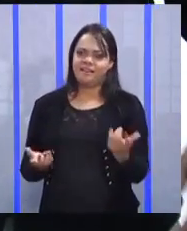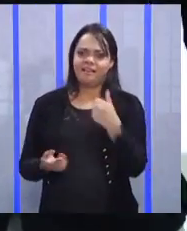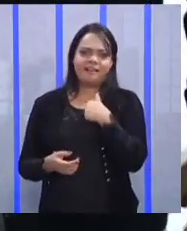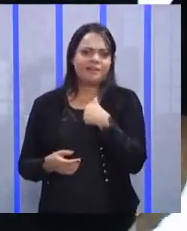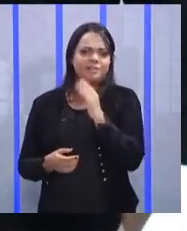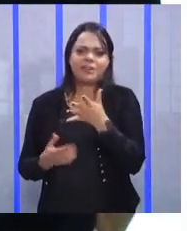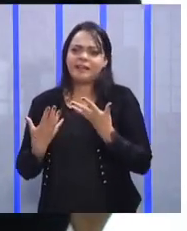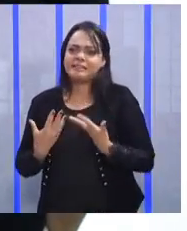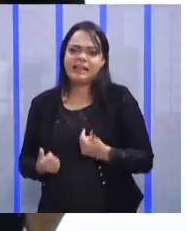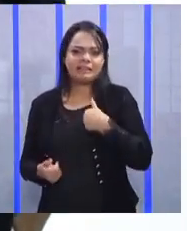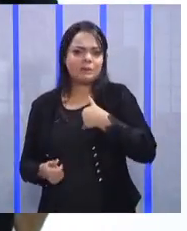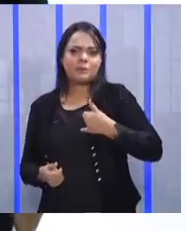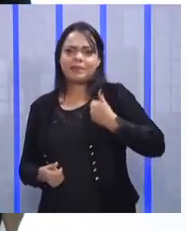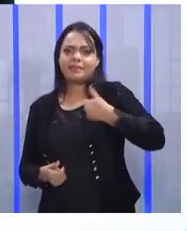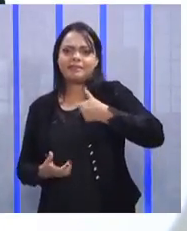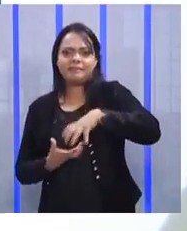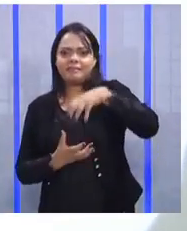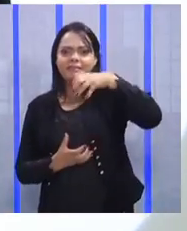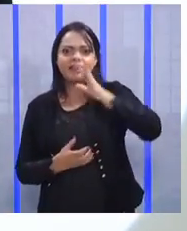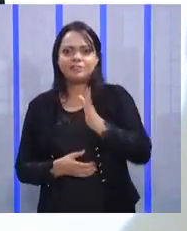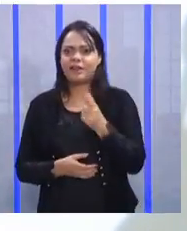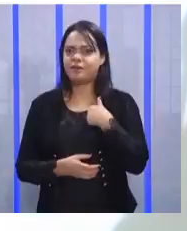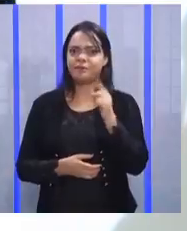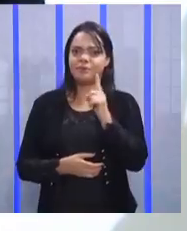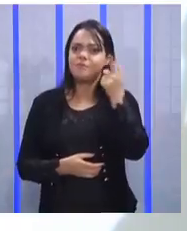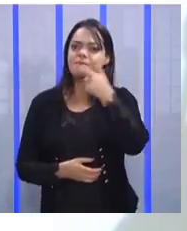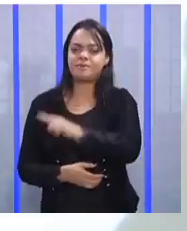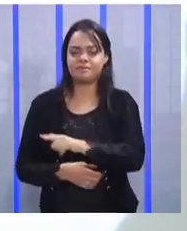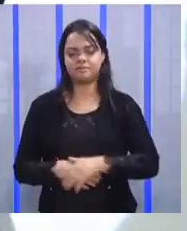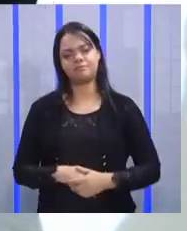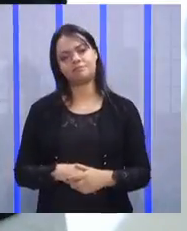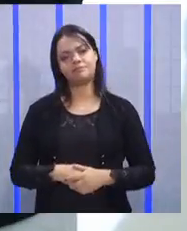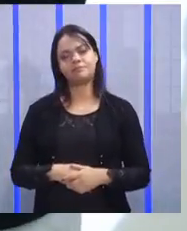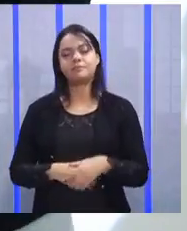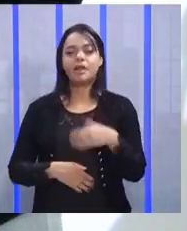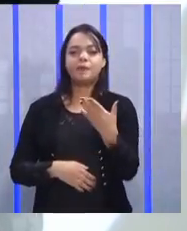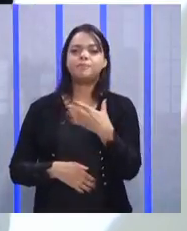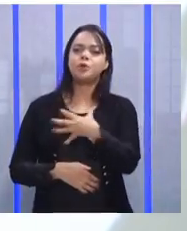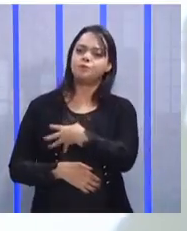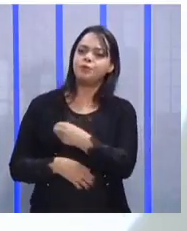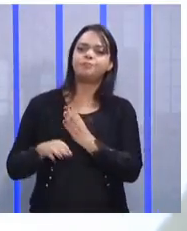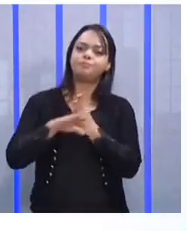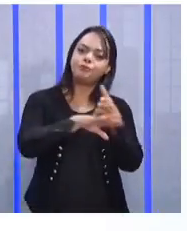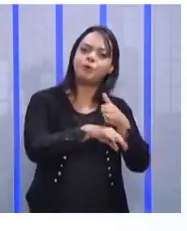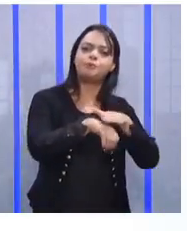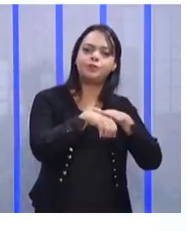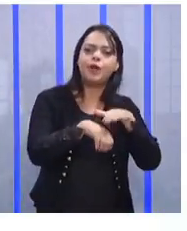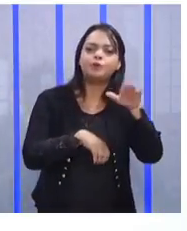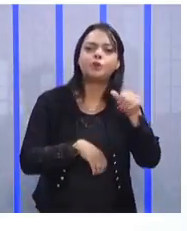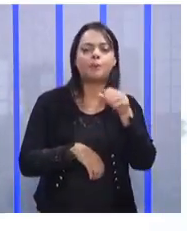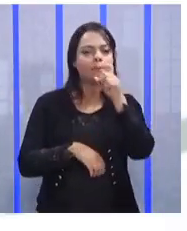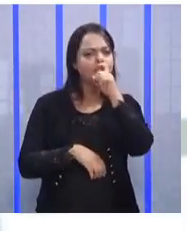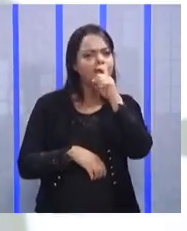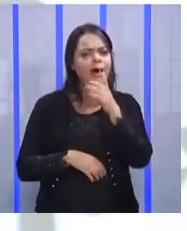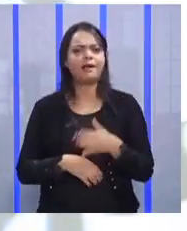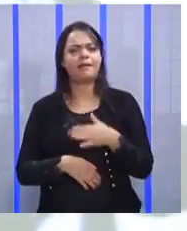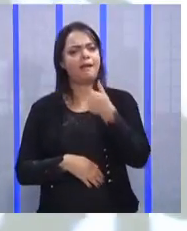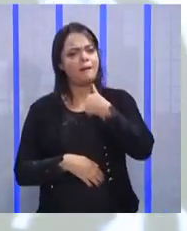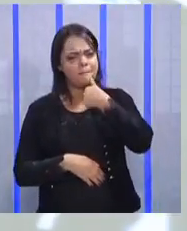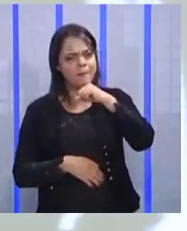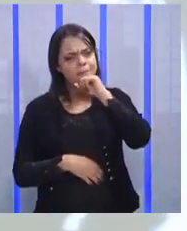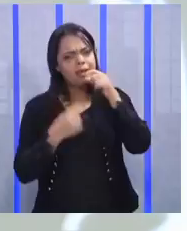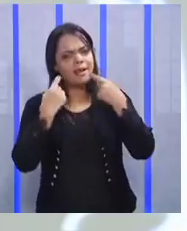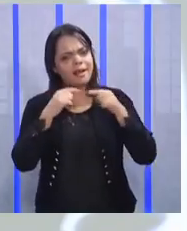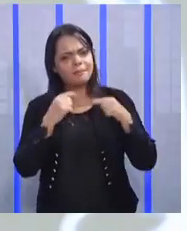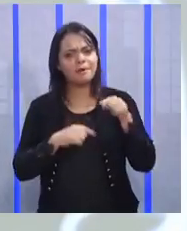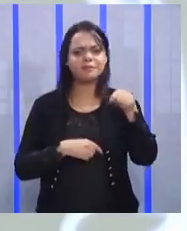estou, né, numa idade um pouco avançada, eu não estou conseguindo, né? Aí, o filho foi falar com o pai, pai, mamãe está reclamando lá, que o senhor